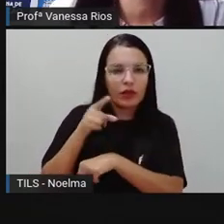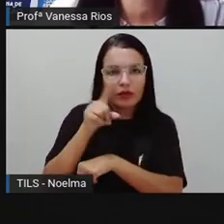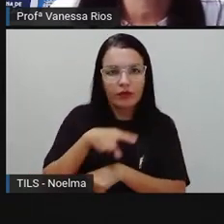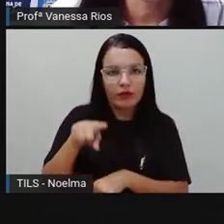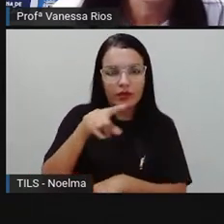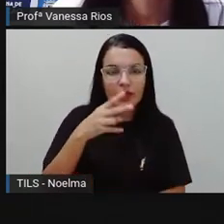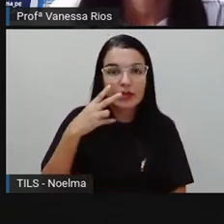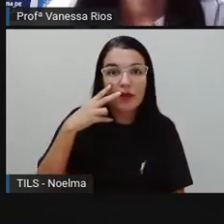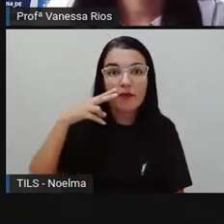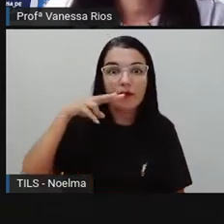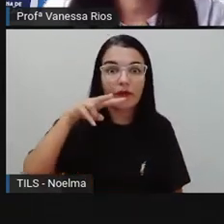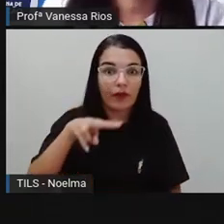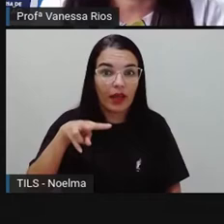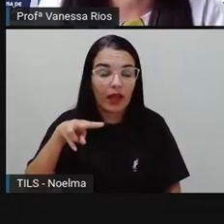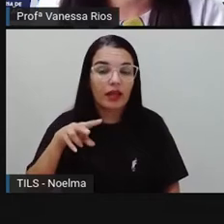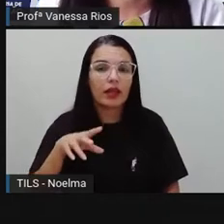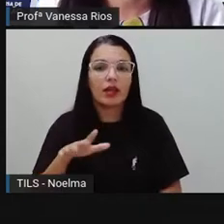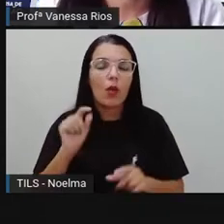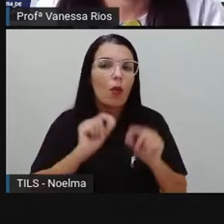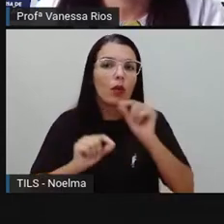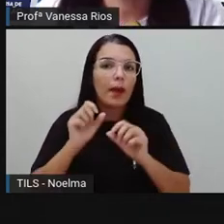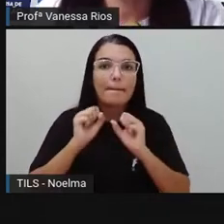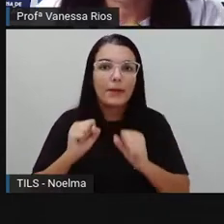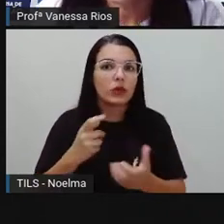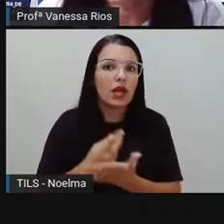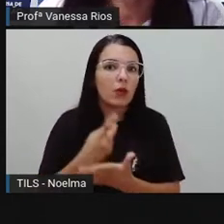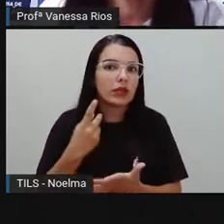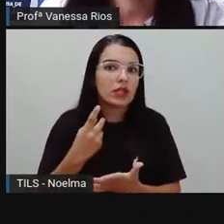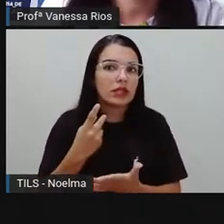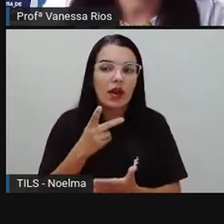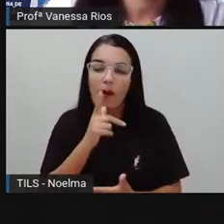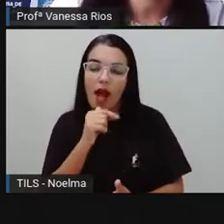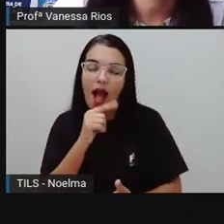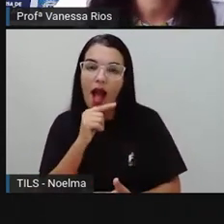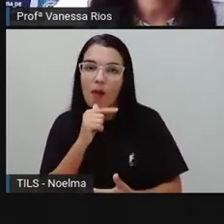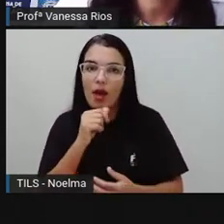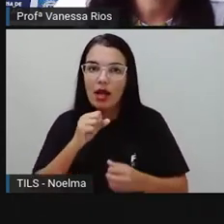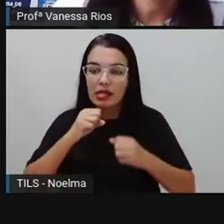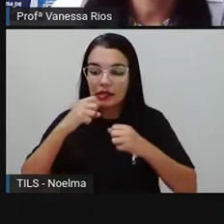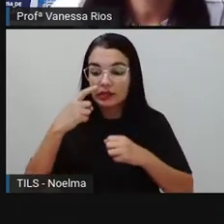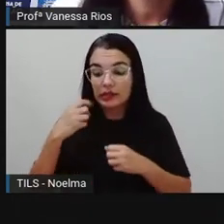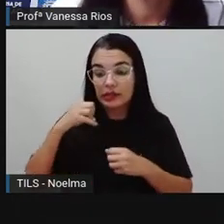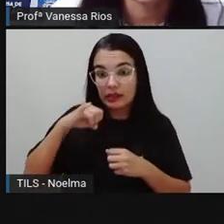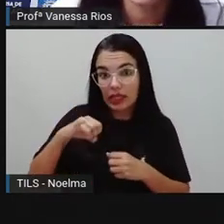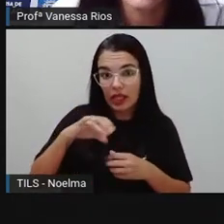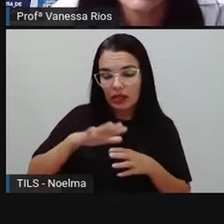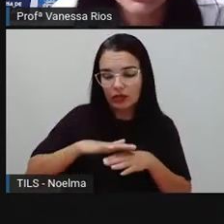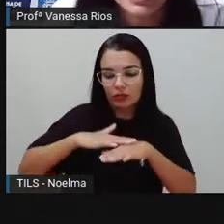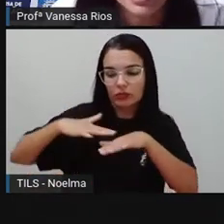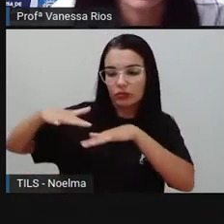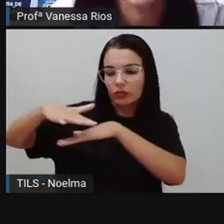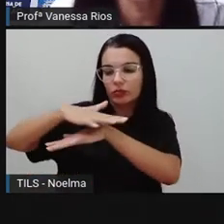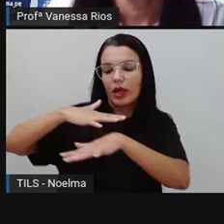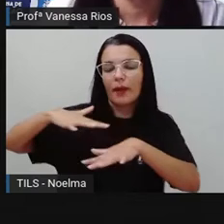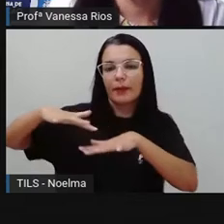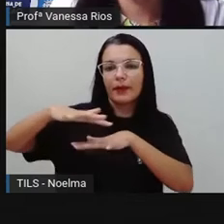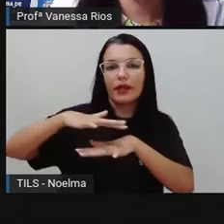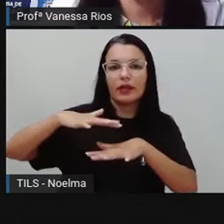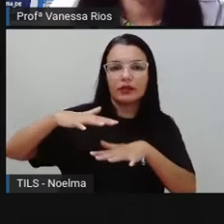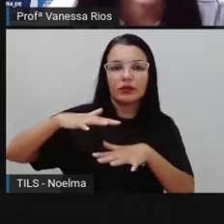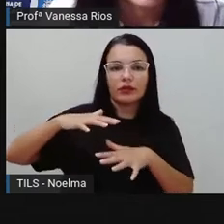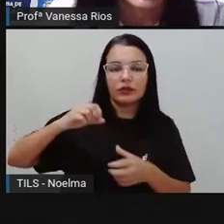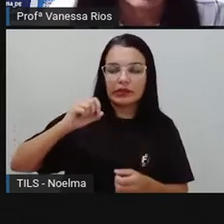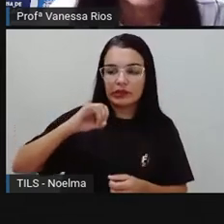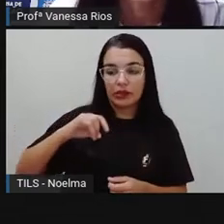ilustrar o que é que pode acontecer com a água quando ela é exposta aí ao ambiente. Ela